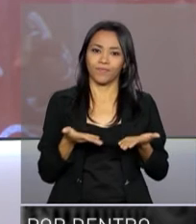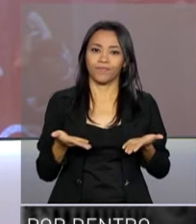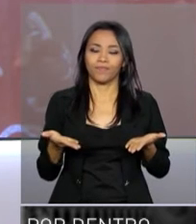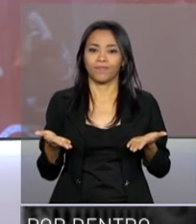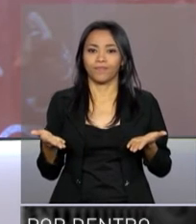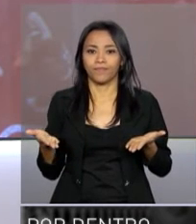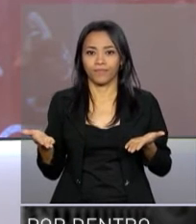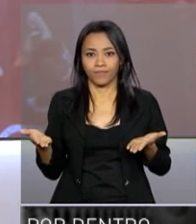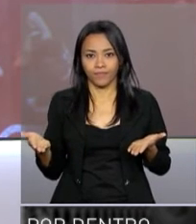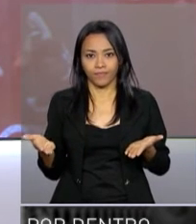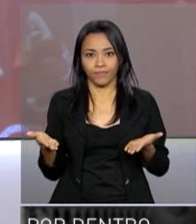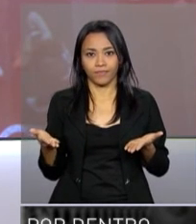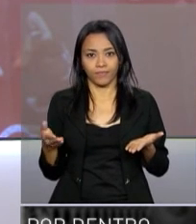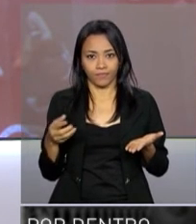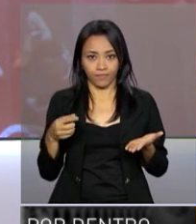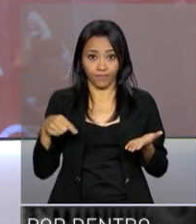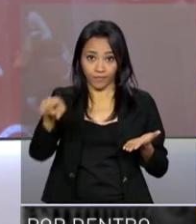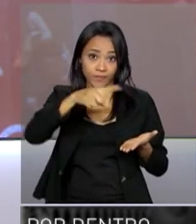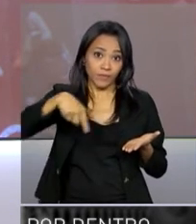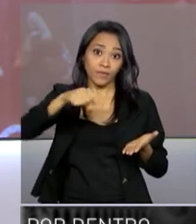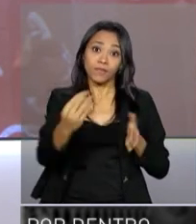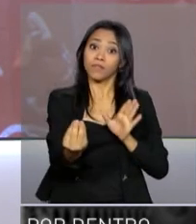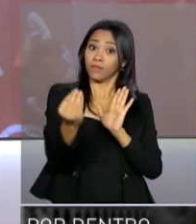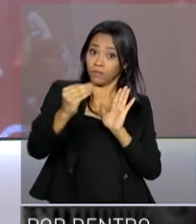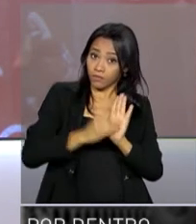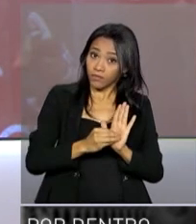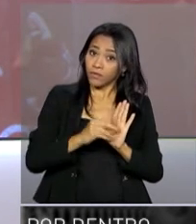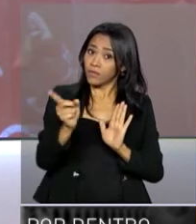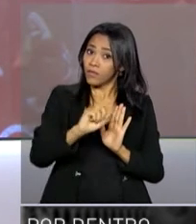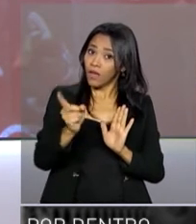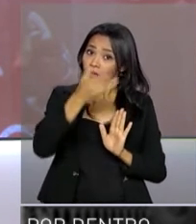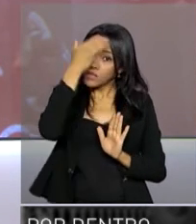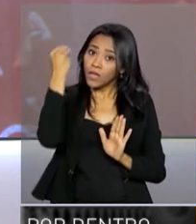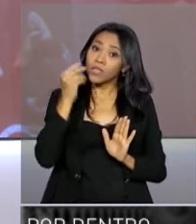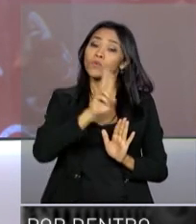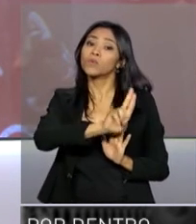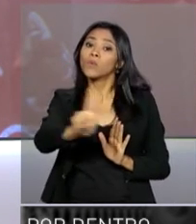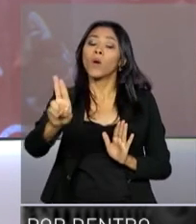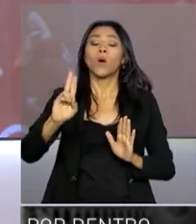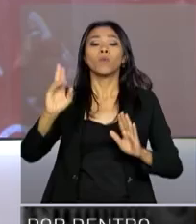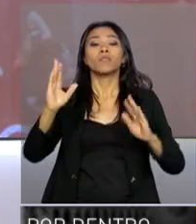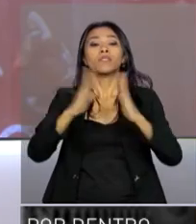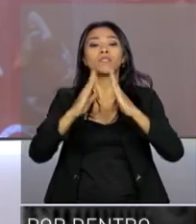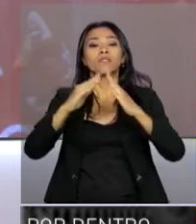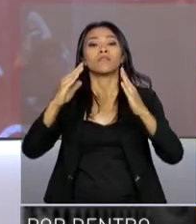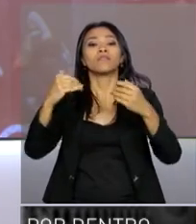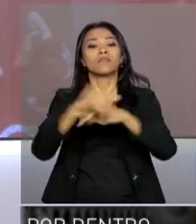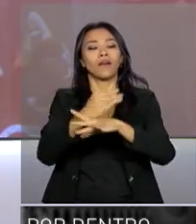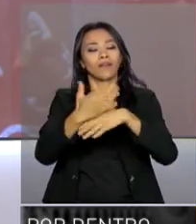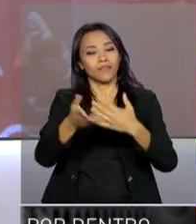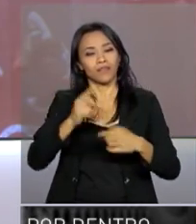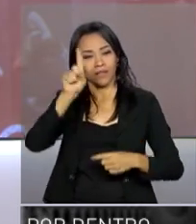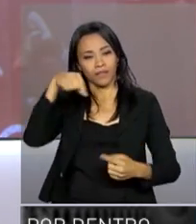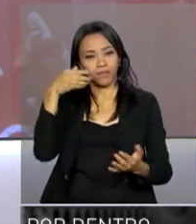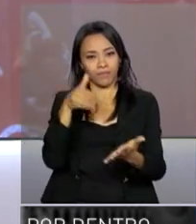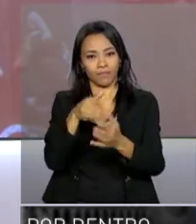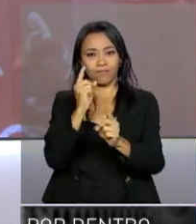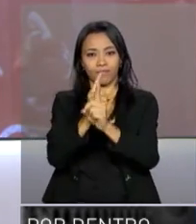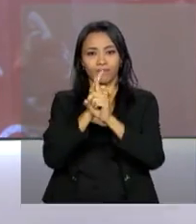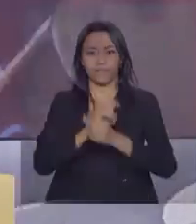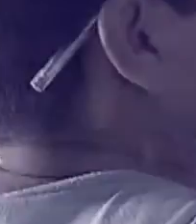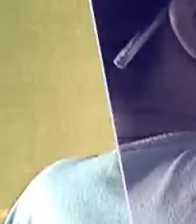junto, arroba presidencia.gov.br. Não esqueça de dizer o seu nome e a cidade onde você mora. Até a próxima!